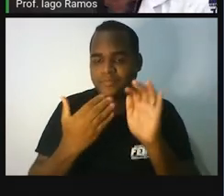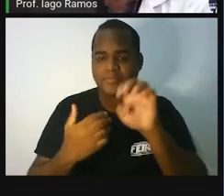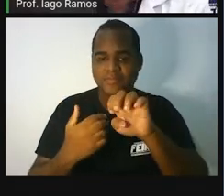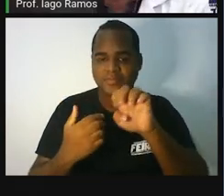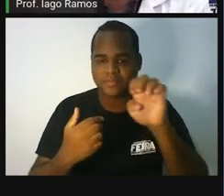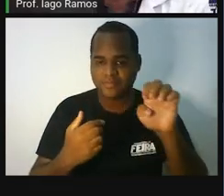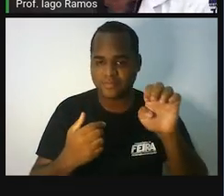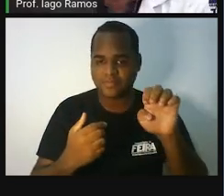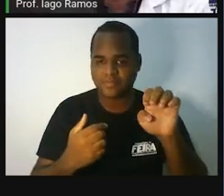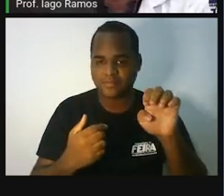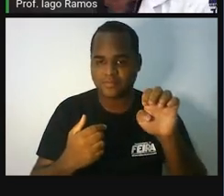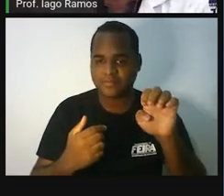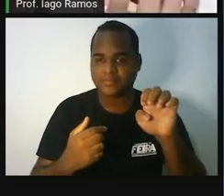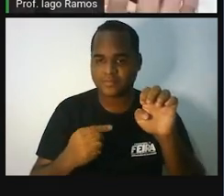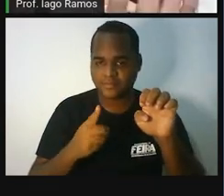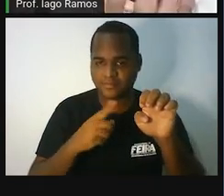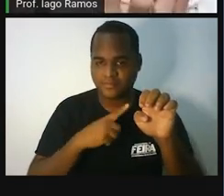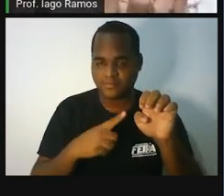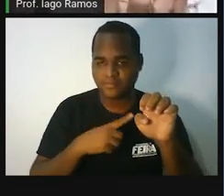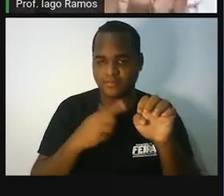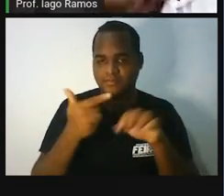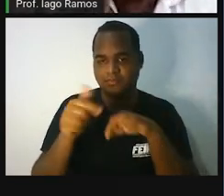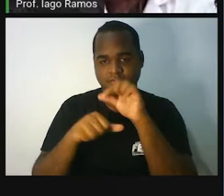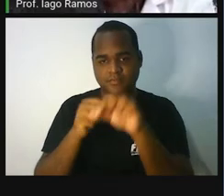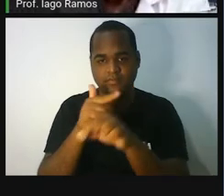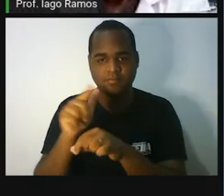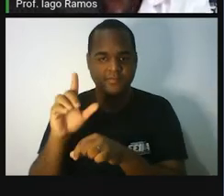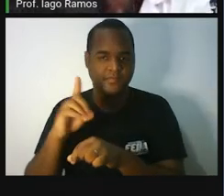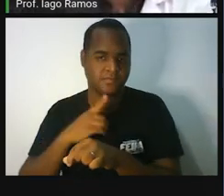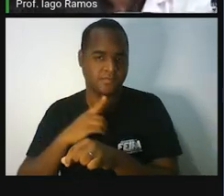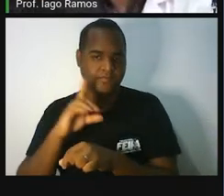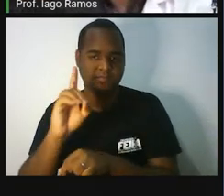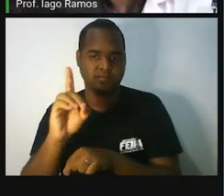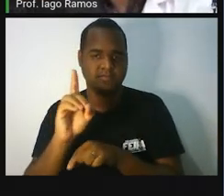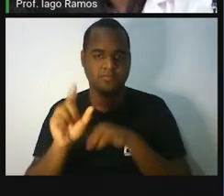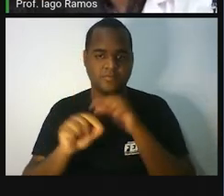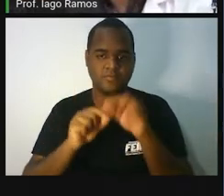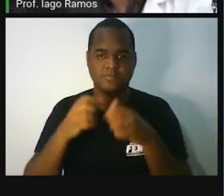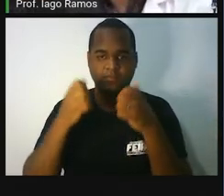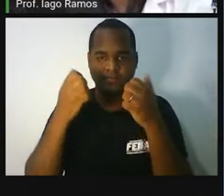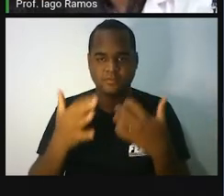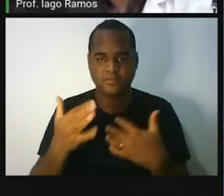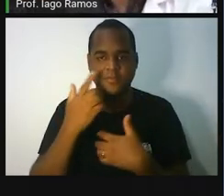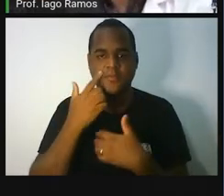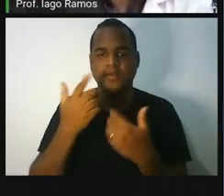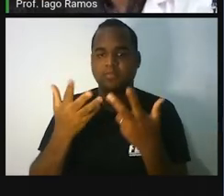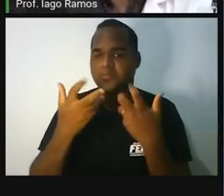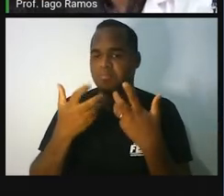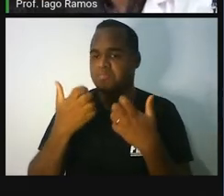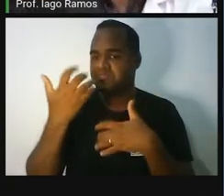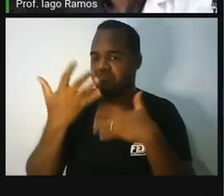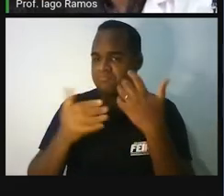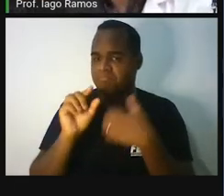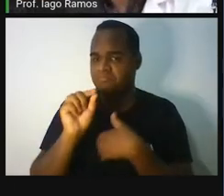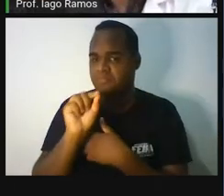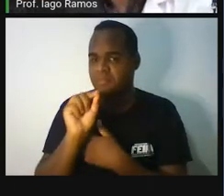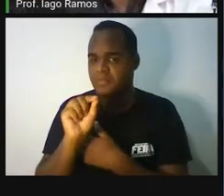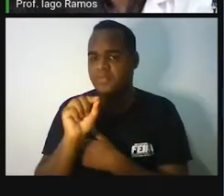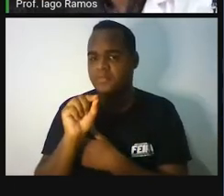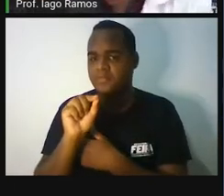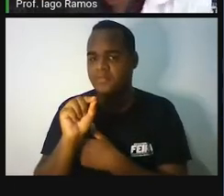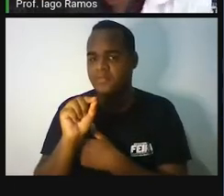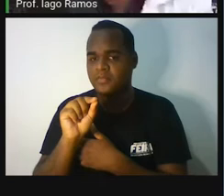e a caneta no braço direito? O que é que acontece? Até que você conseguiu perceber. Acontece alguma coisa.